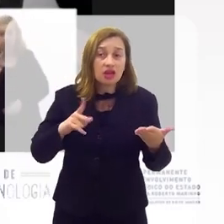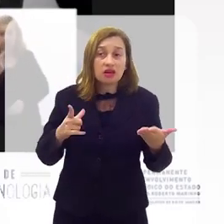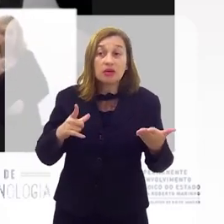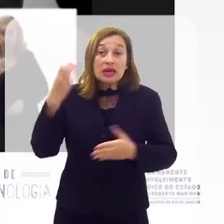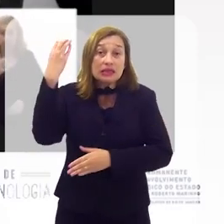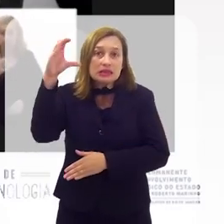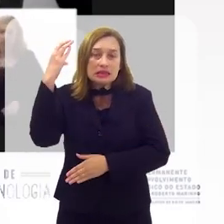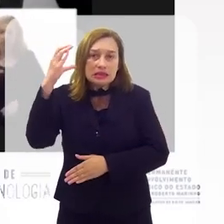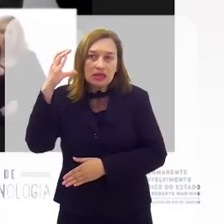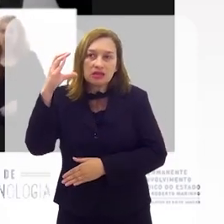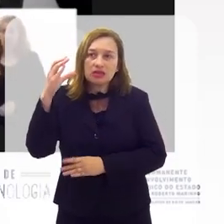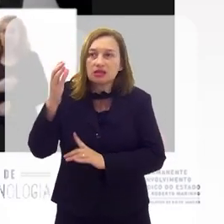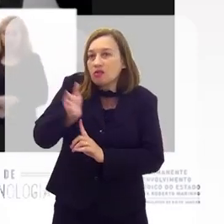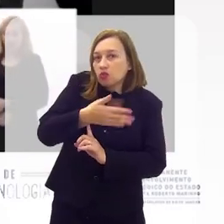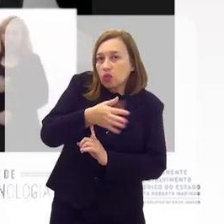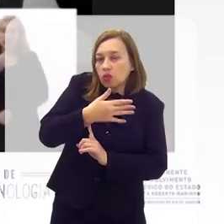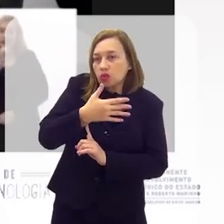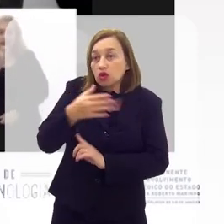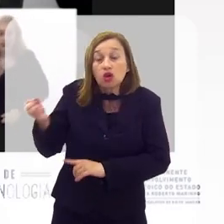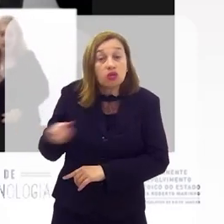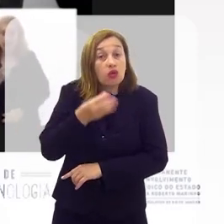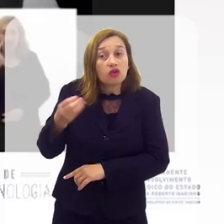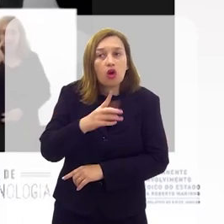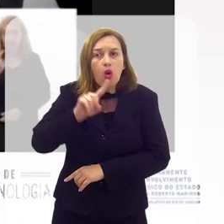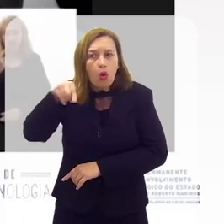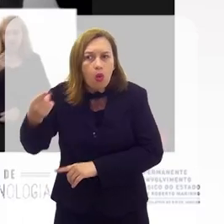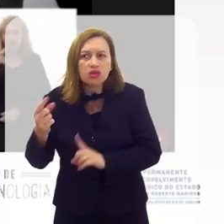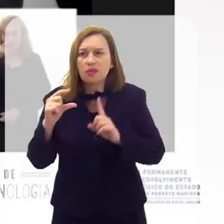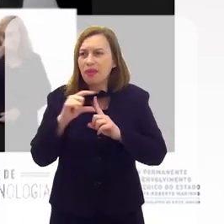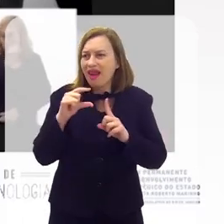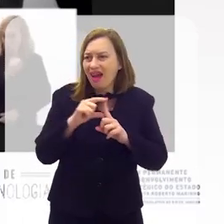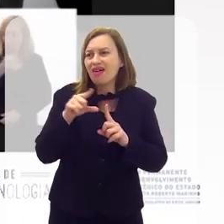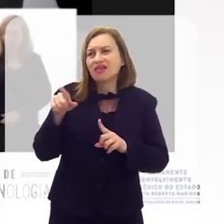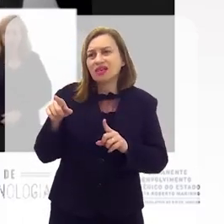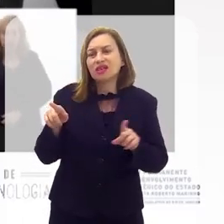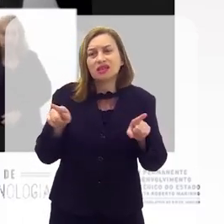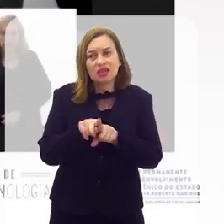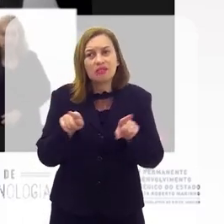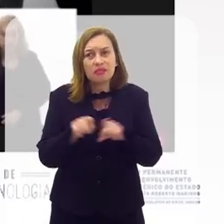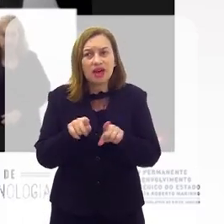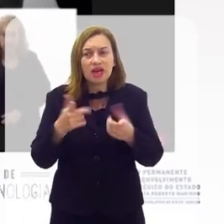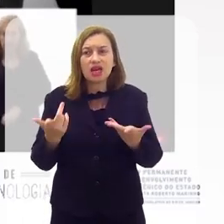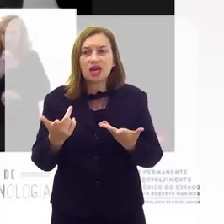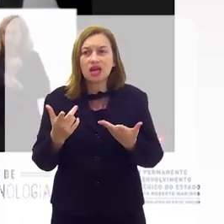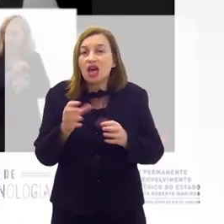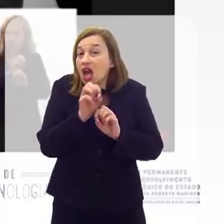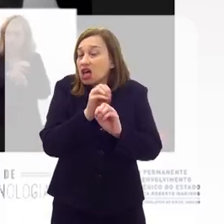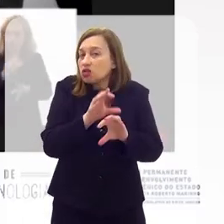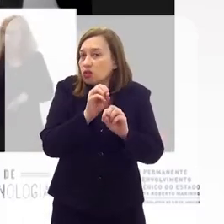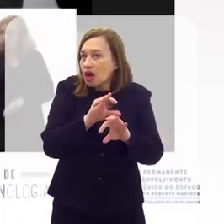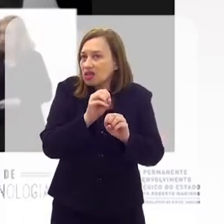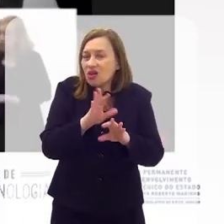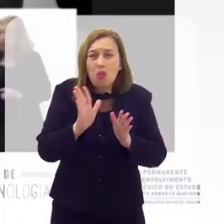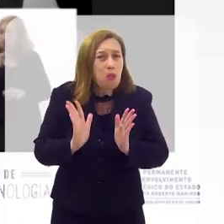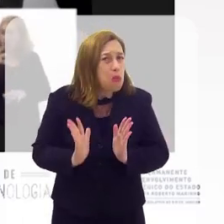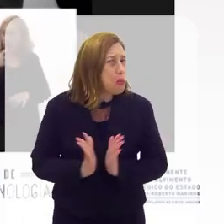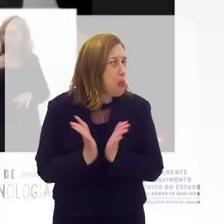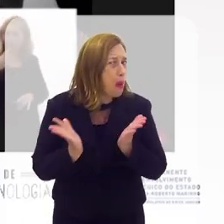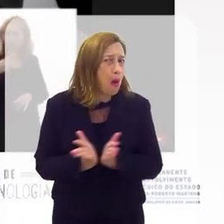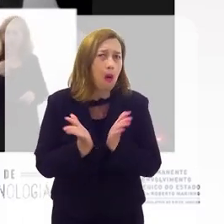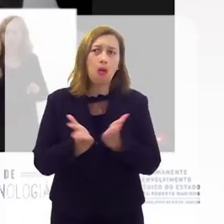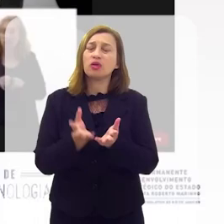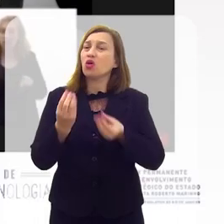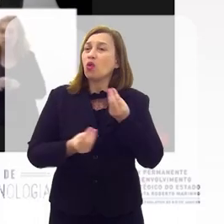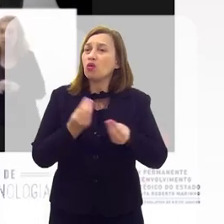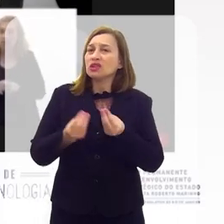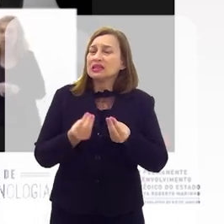você pega os documentos chineses, você tem uma presença também forte da ciência, da educação. Outra palavra que não está presente aí, muito cara a